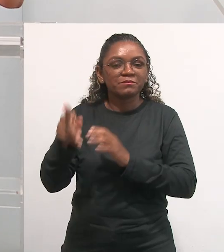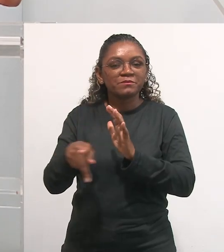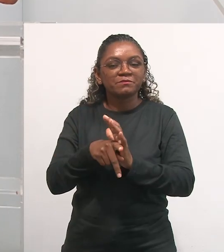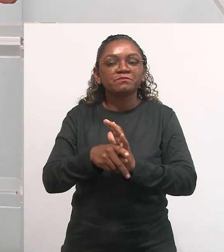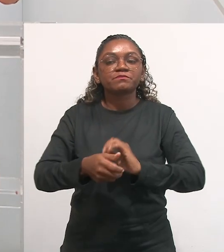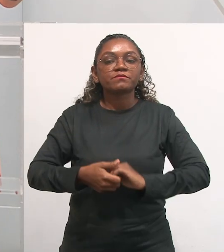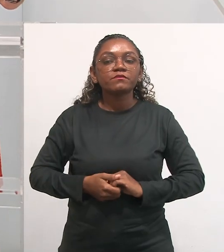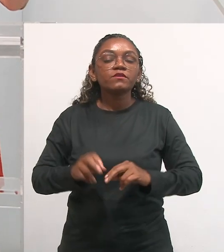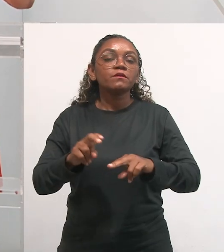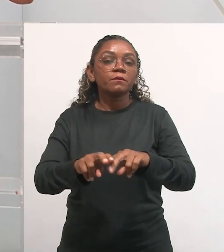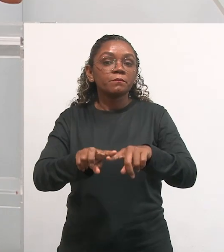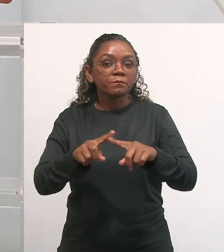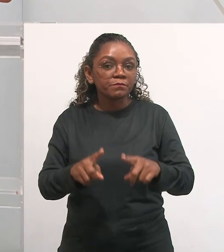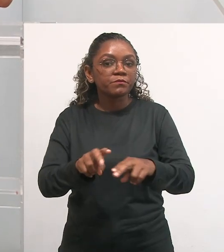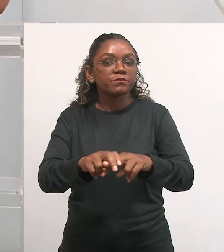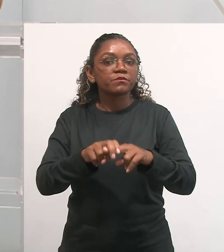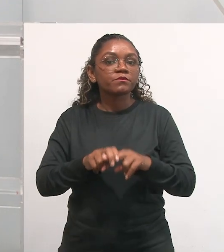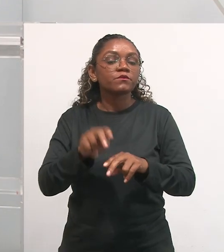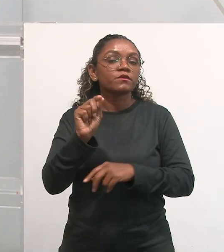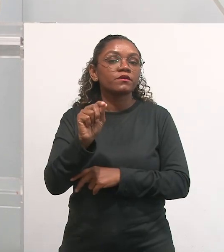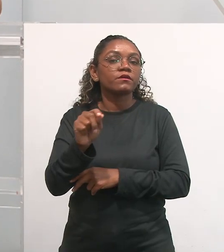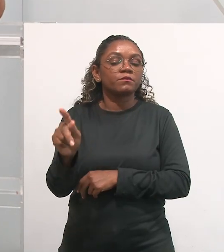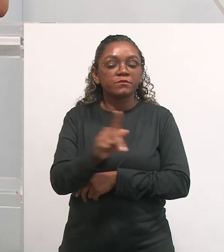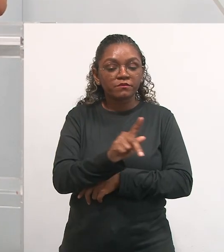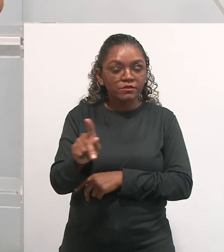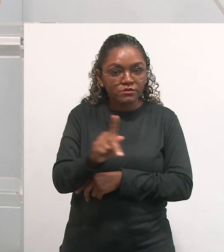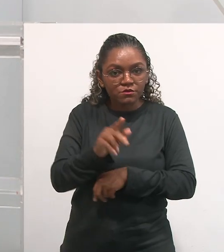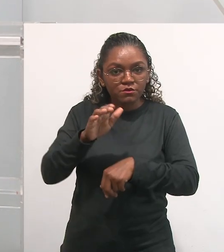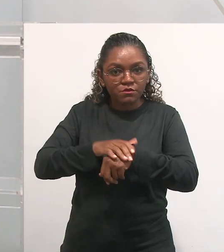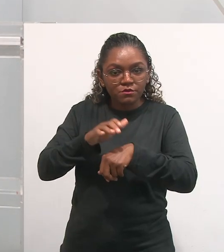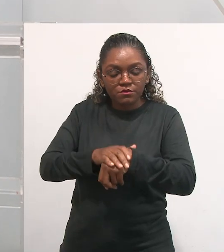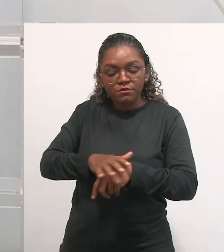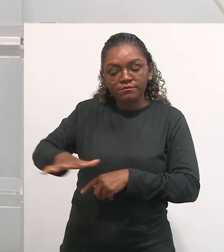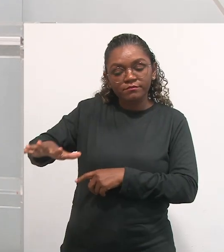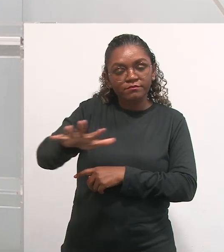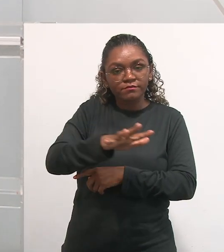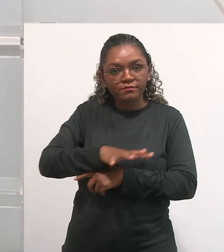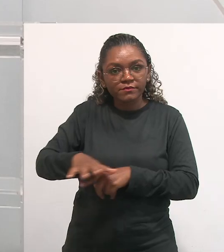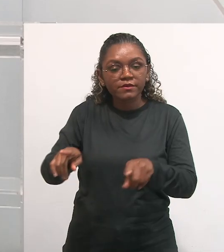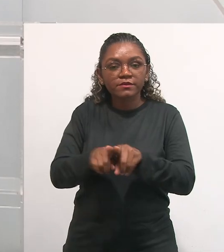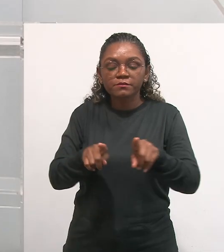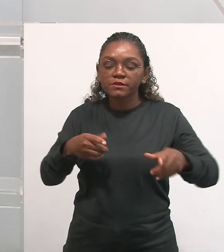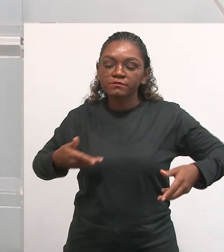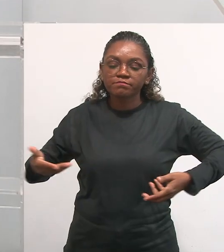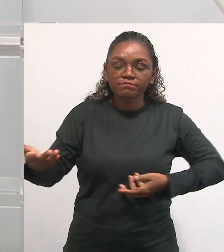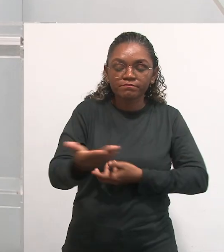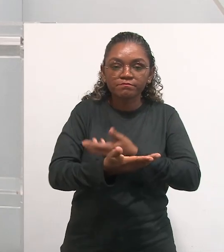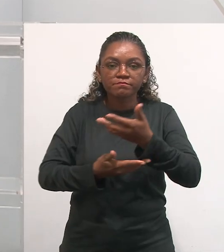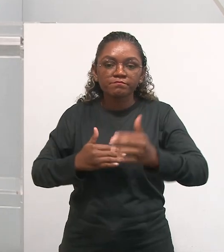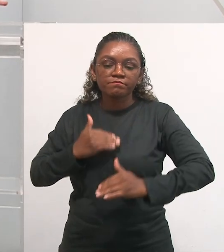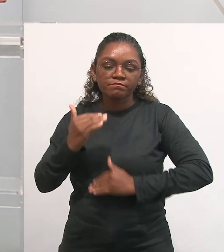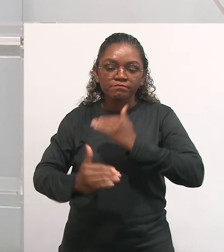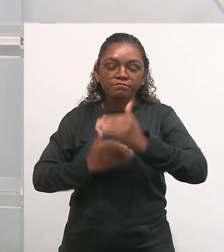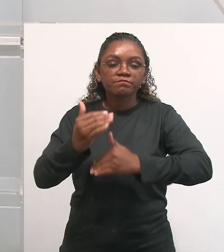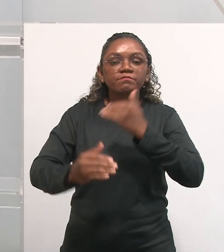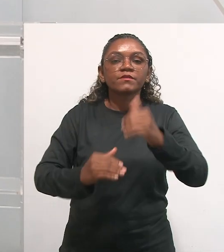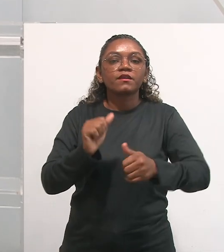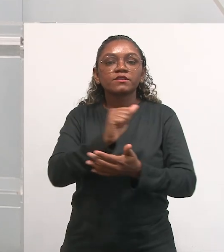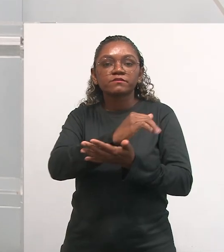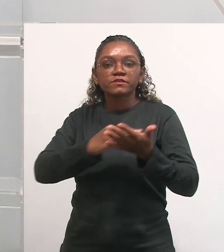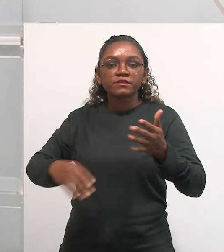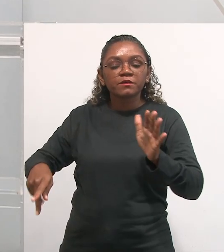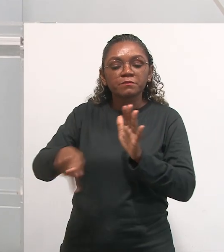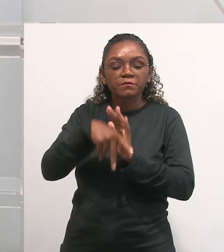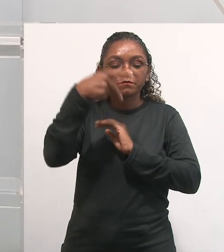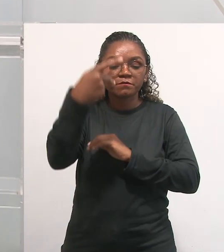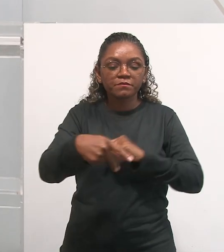O professor vai atuar nesse espaço, e desenvolver as atividades da sala de acordo com essa perspectiva, de